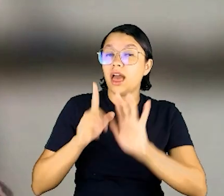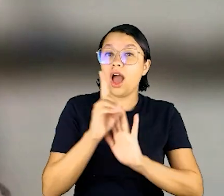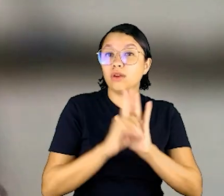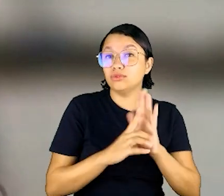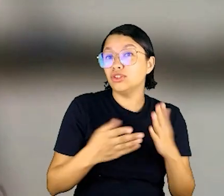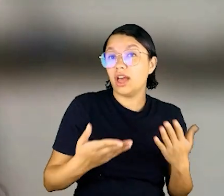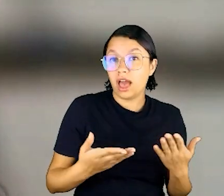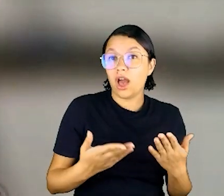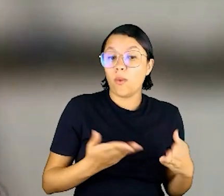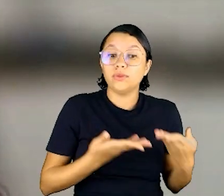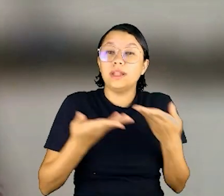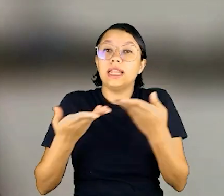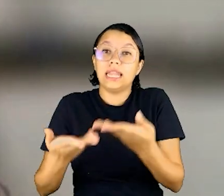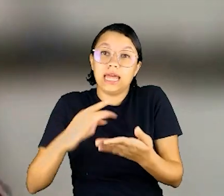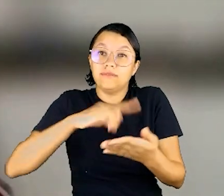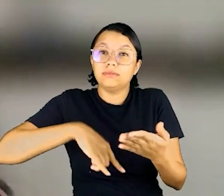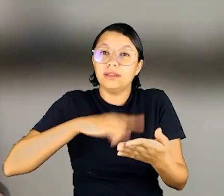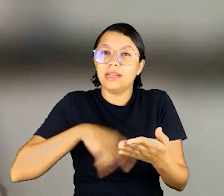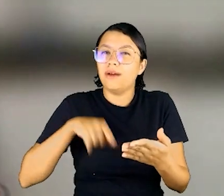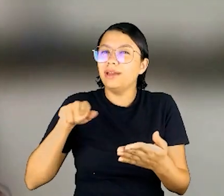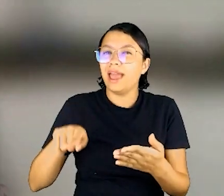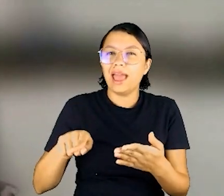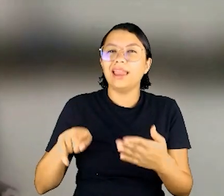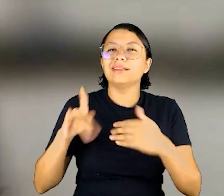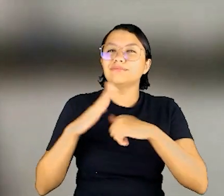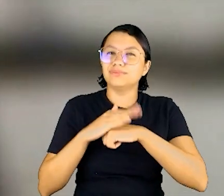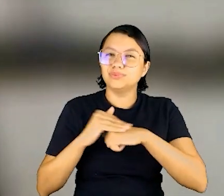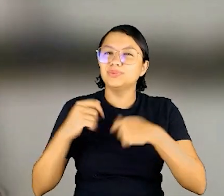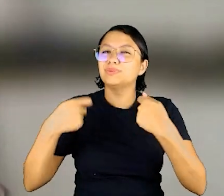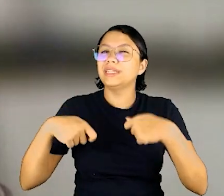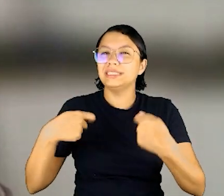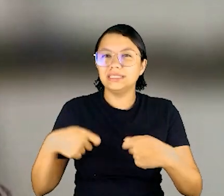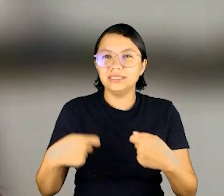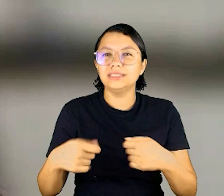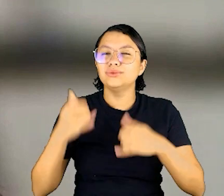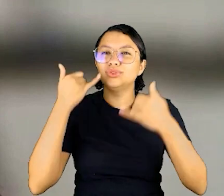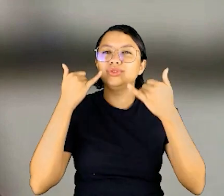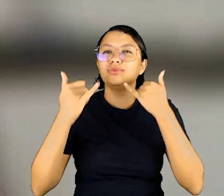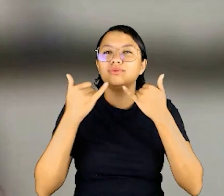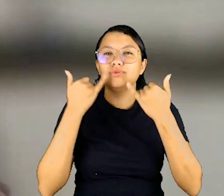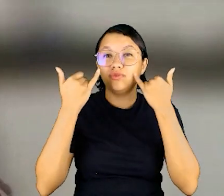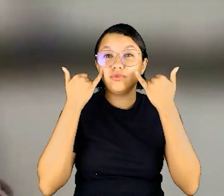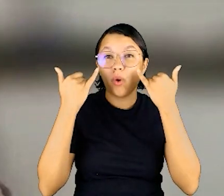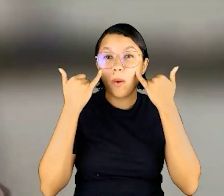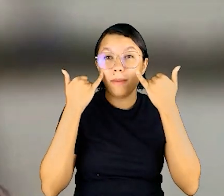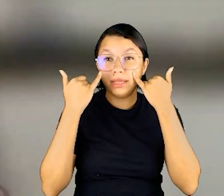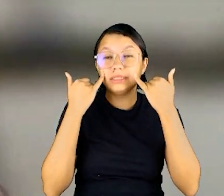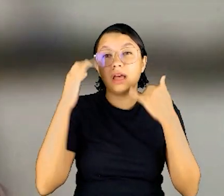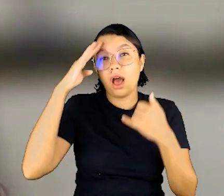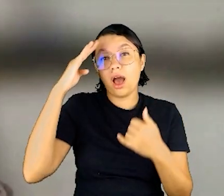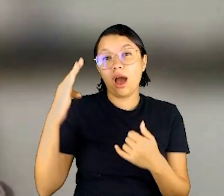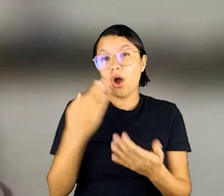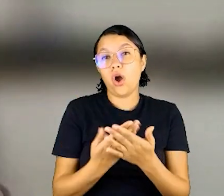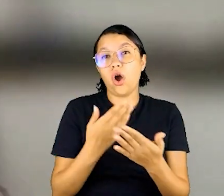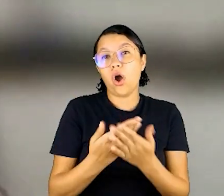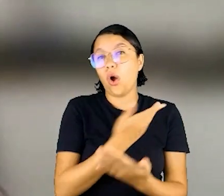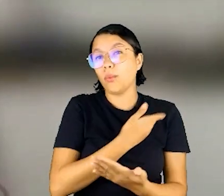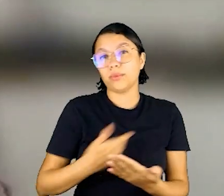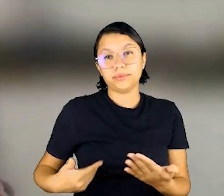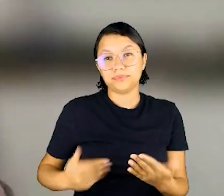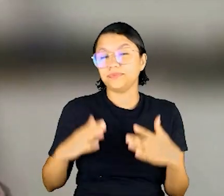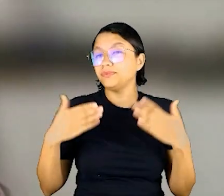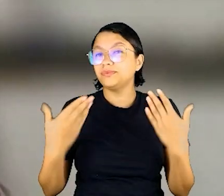quando a gente leva esse material. E eles são tão carentes dessas informações, principalmente em escolas